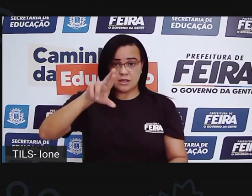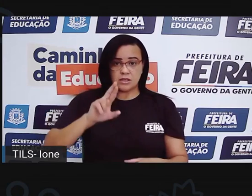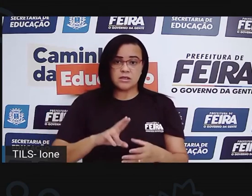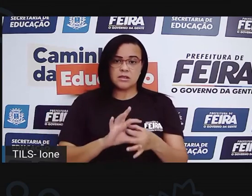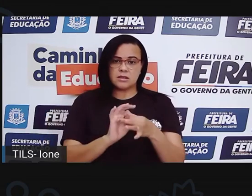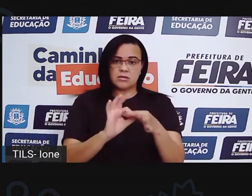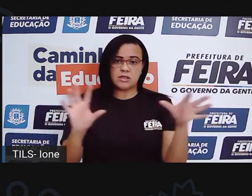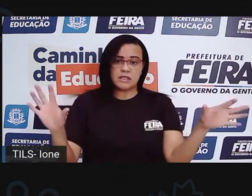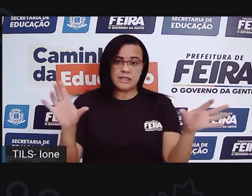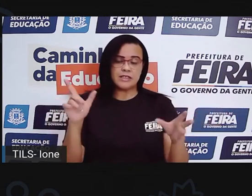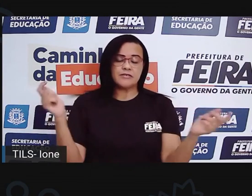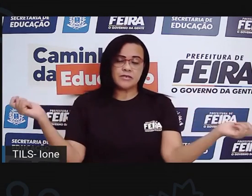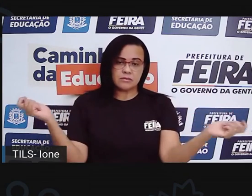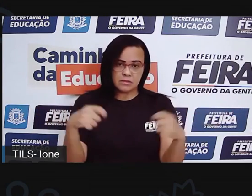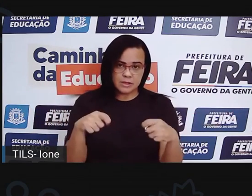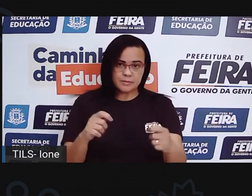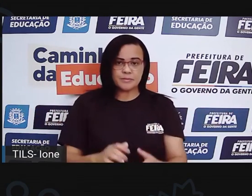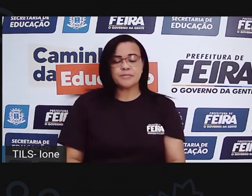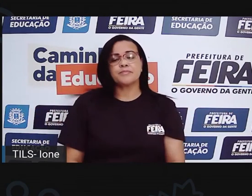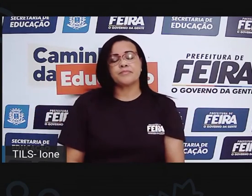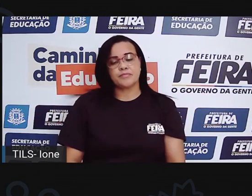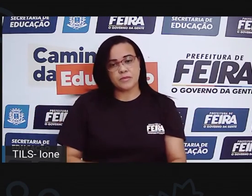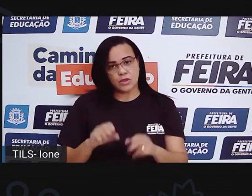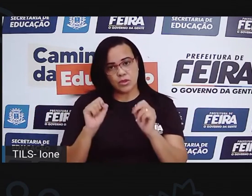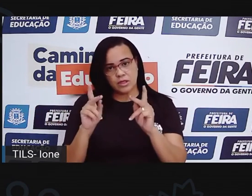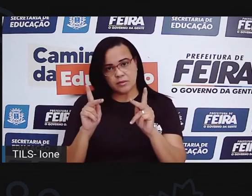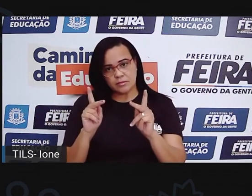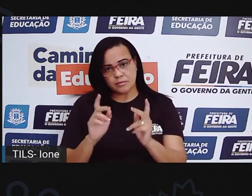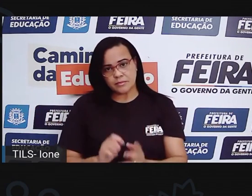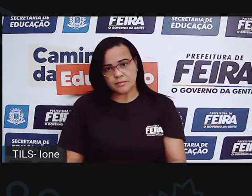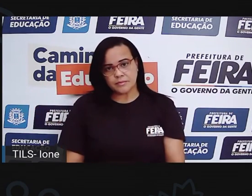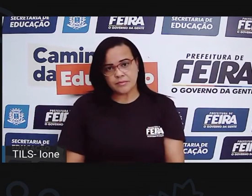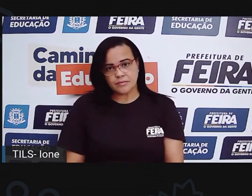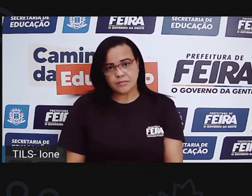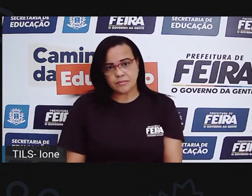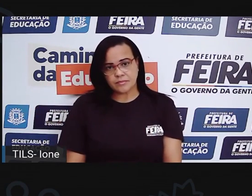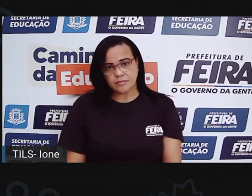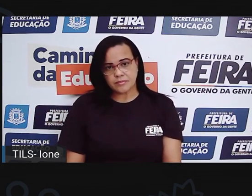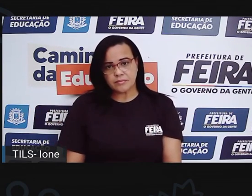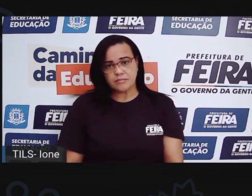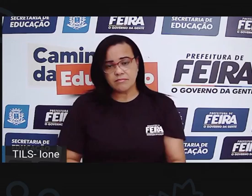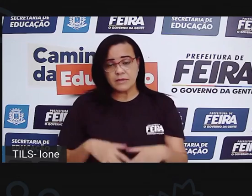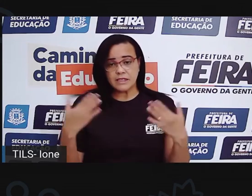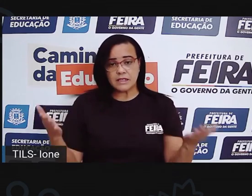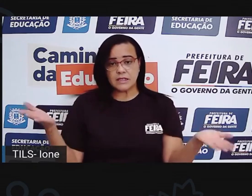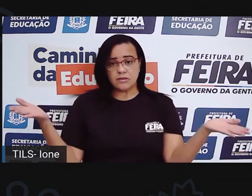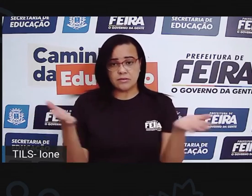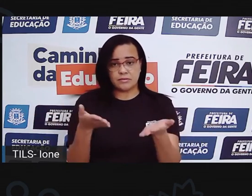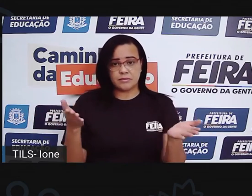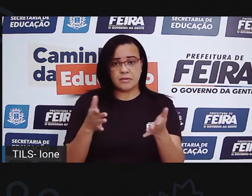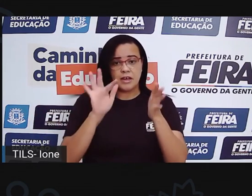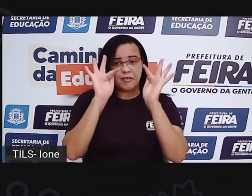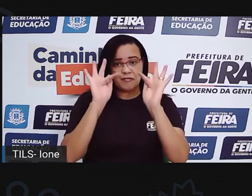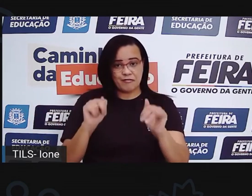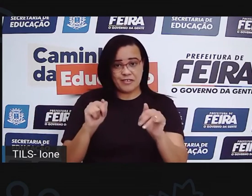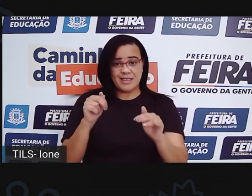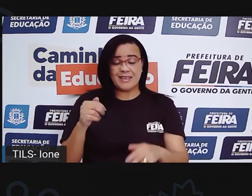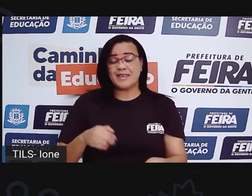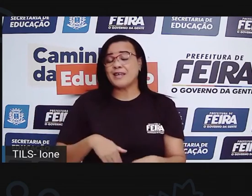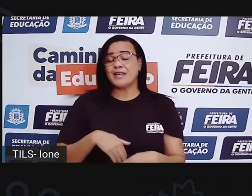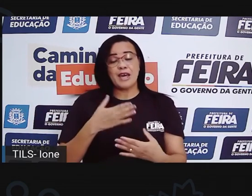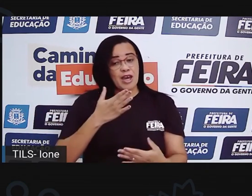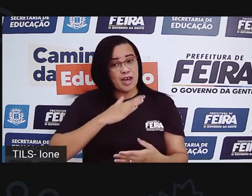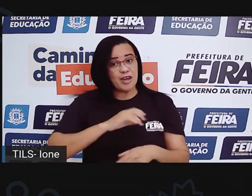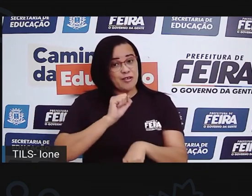né? Sem que ninguém nos impeça disso. Tá certo? Então, a gente vai ficando por aqui. Eu espero que vocês tenham curtido essa aula.